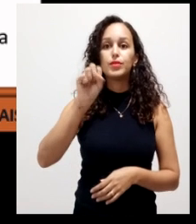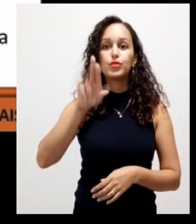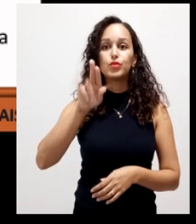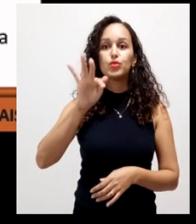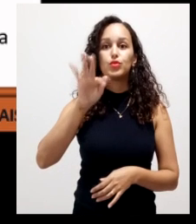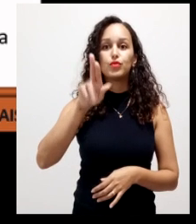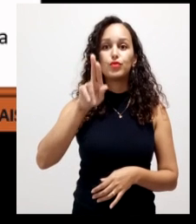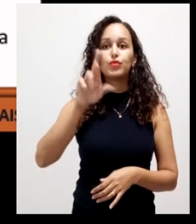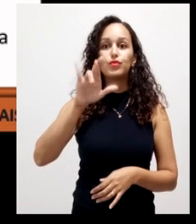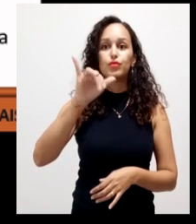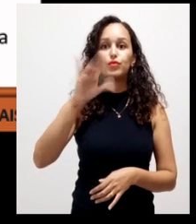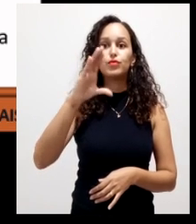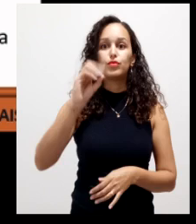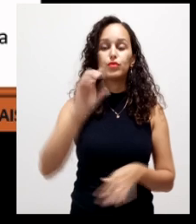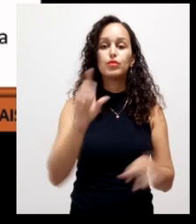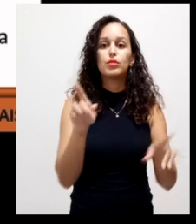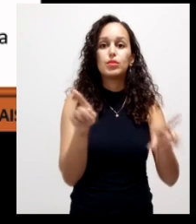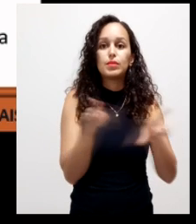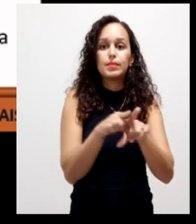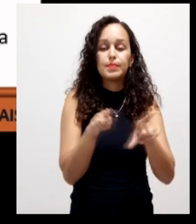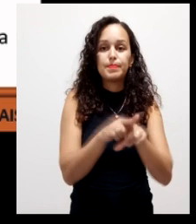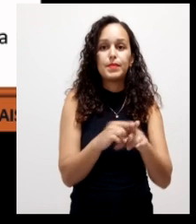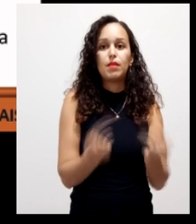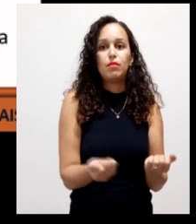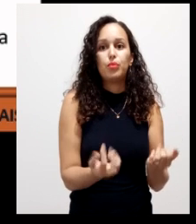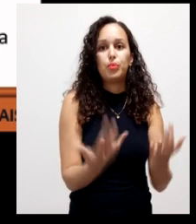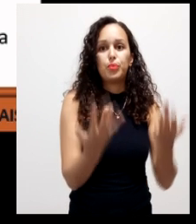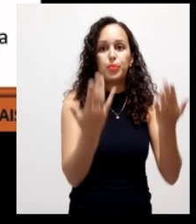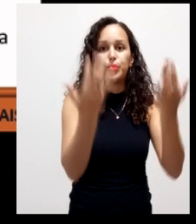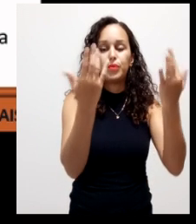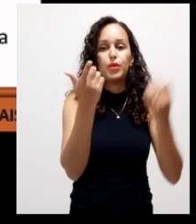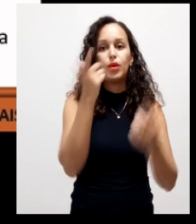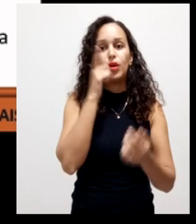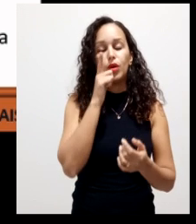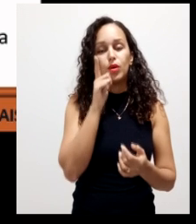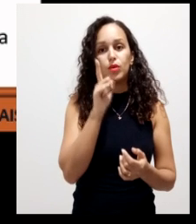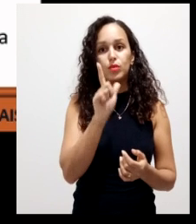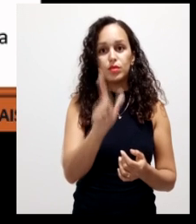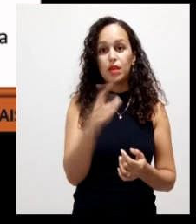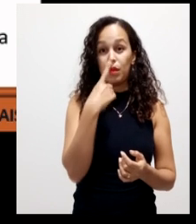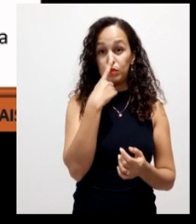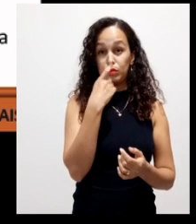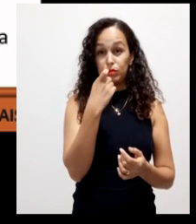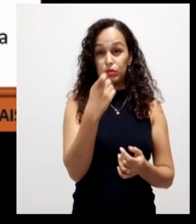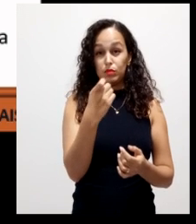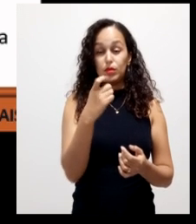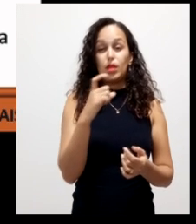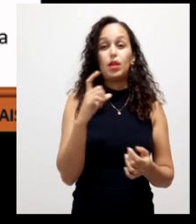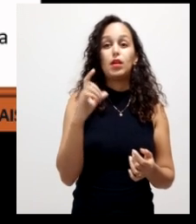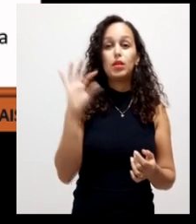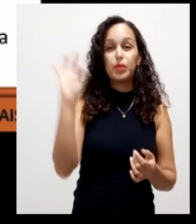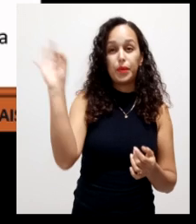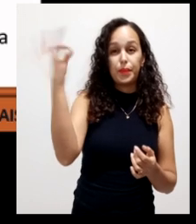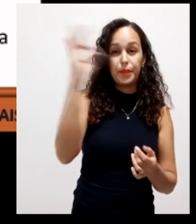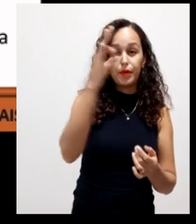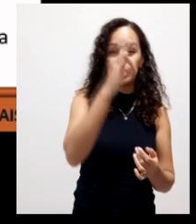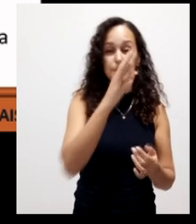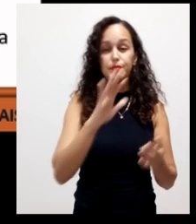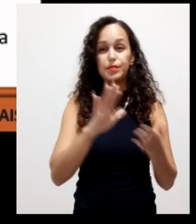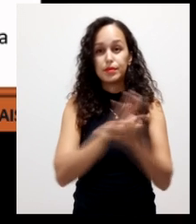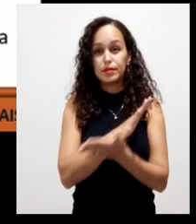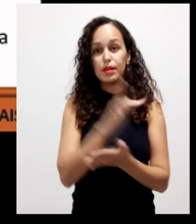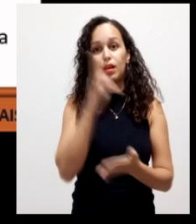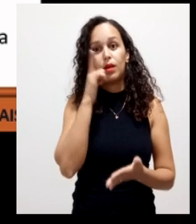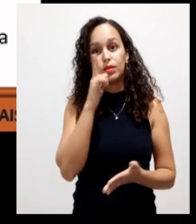de outros que são derivados do enxofre para que a gente elimine a presença de mal odores e de moscas uma outra